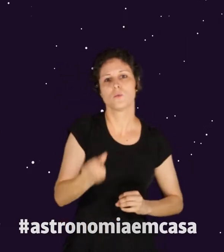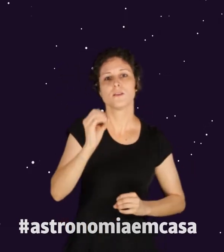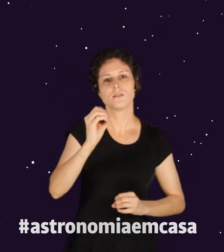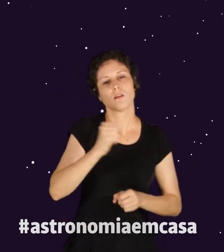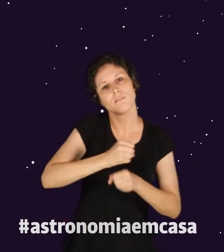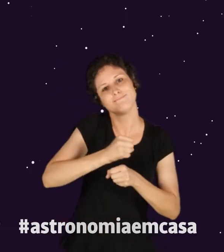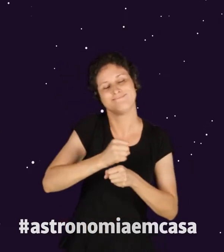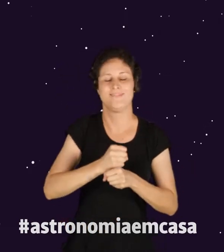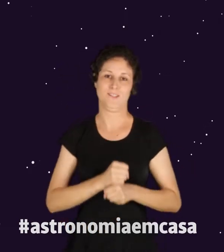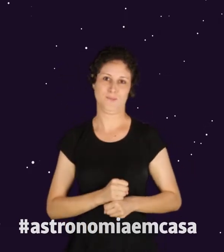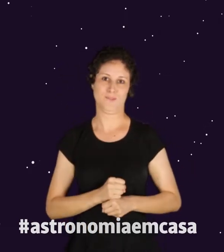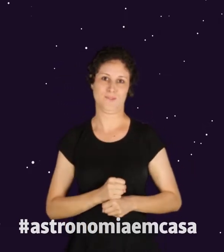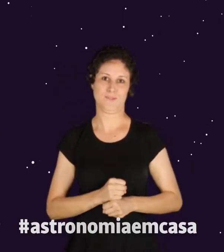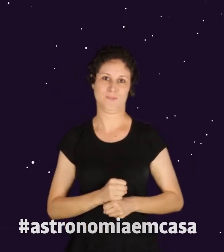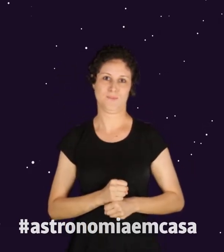uma volta completa.